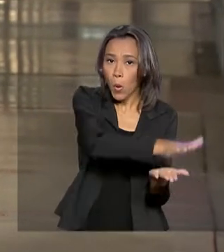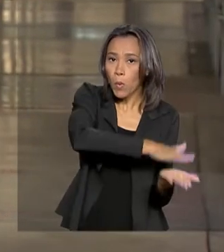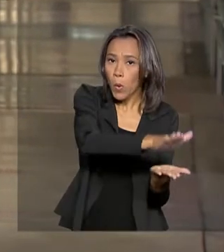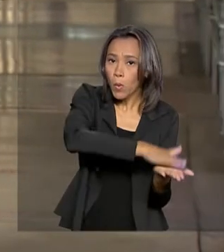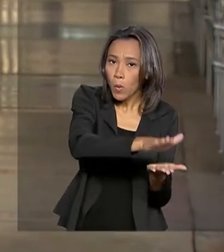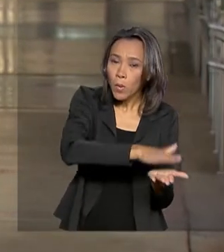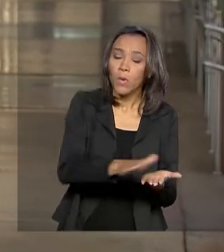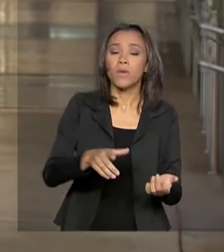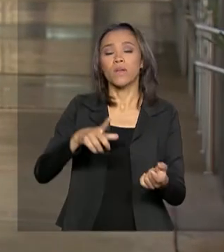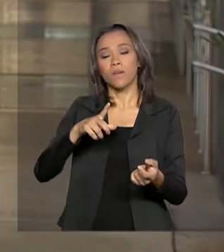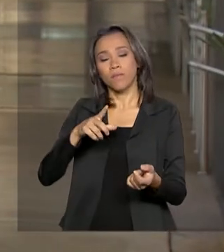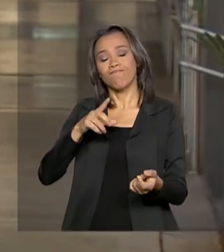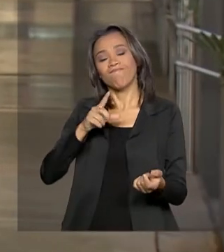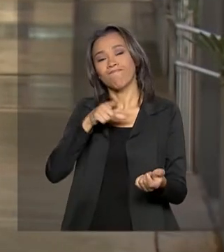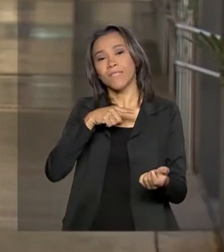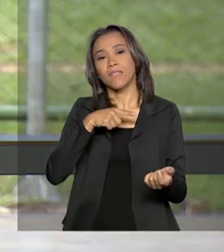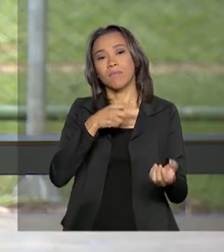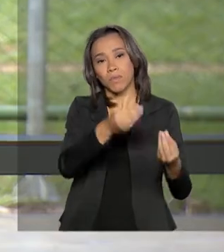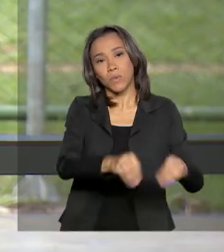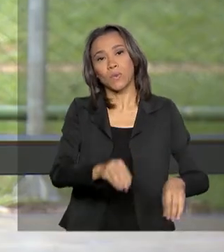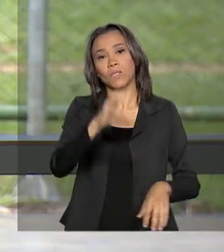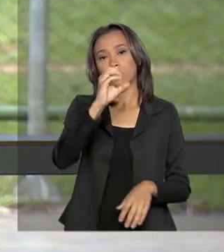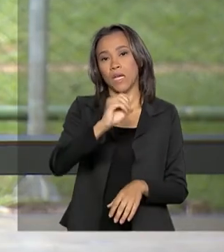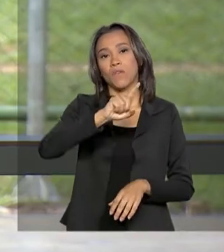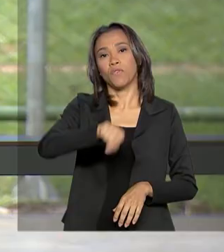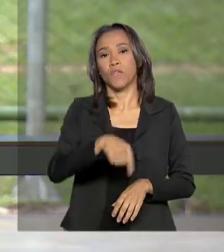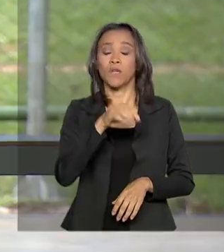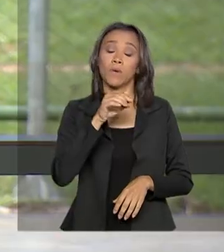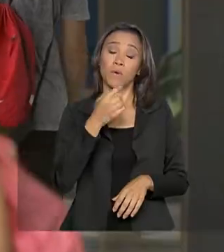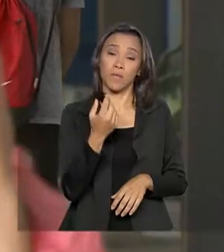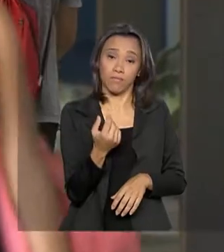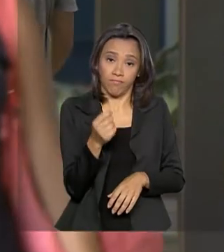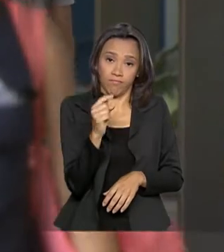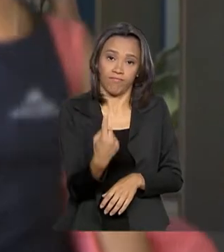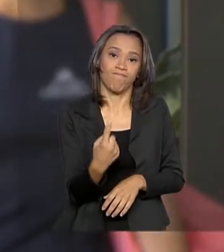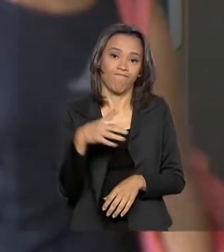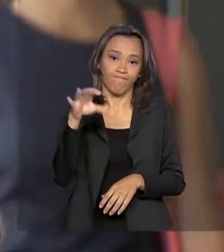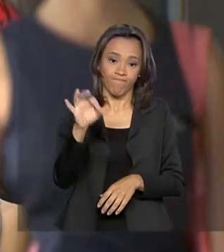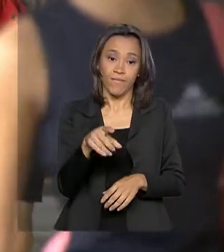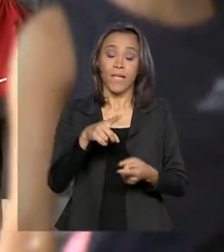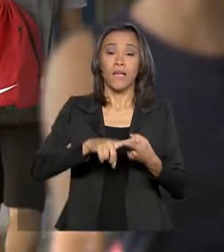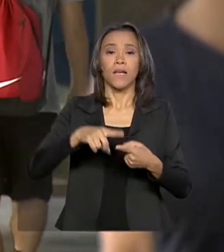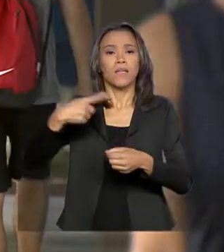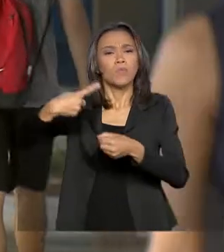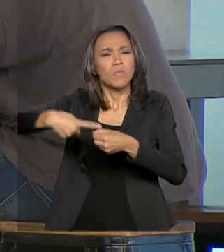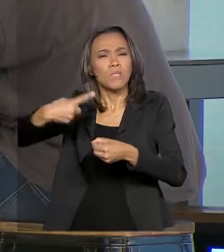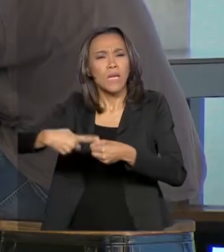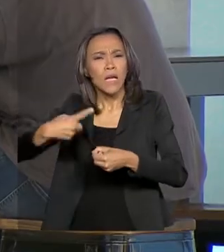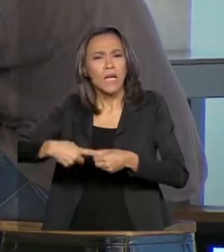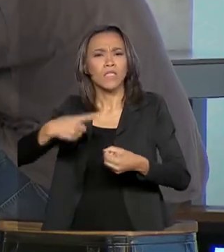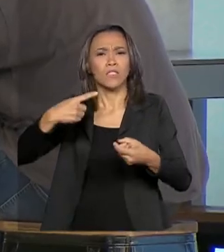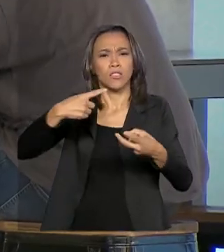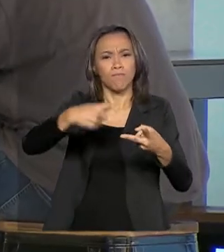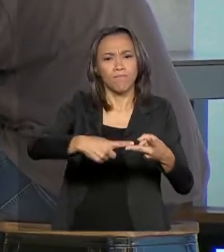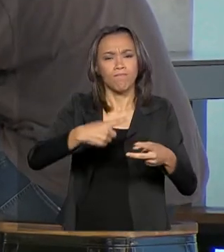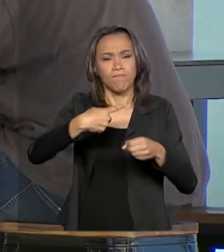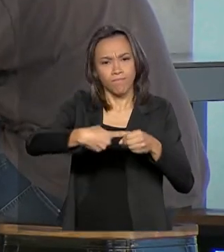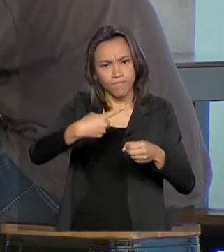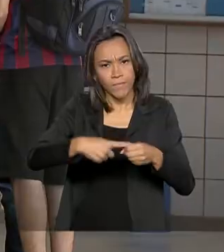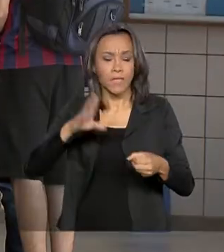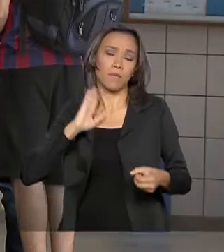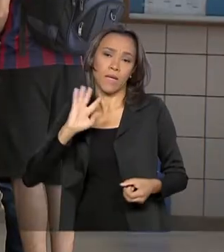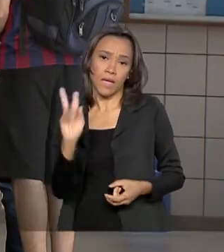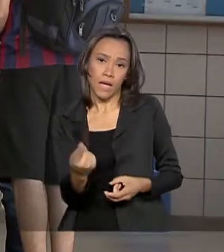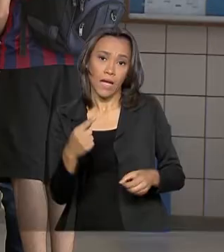de 0,1% dos alunos em quatro cidades. Viçosa, Ituiutaba e Iturama, em Minas